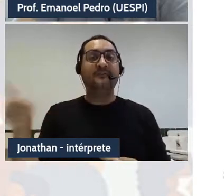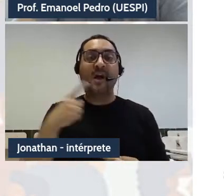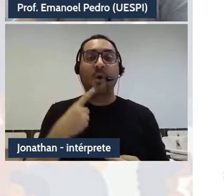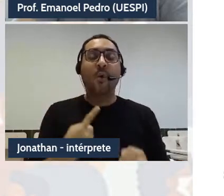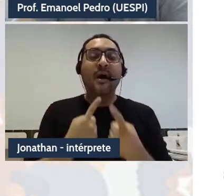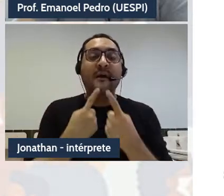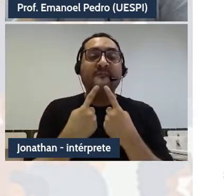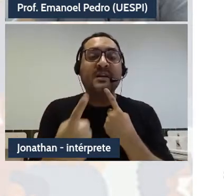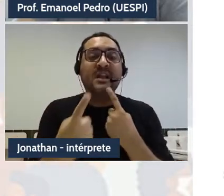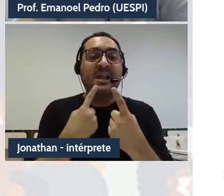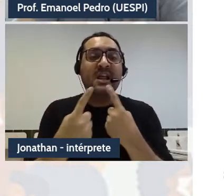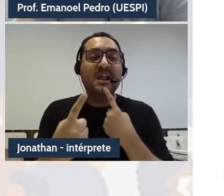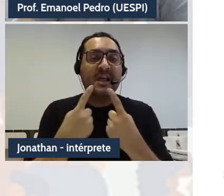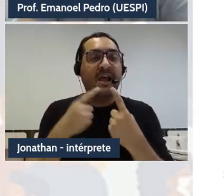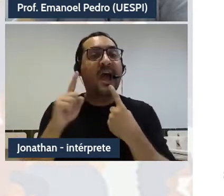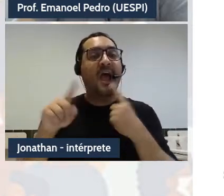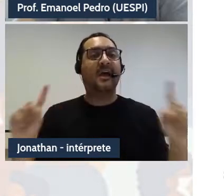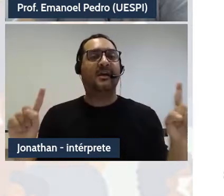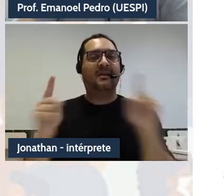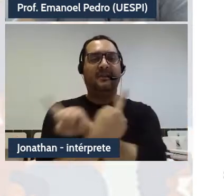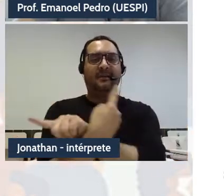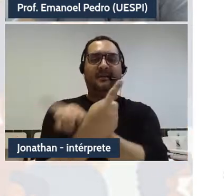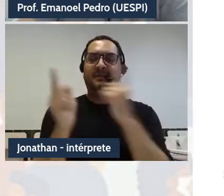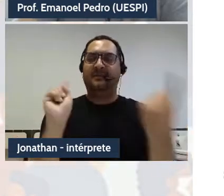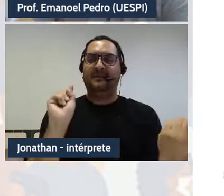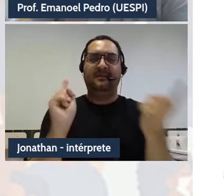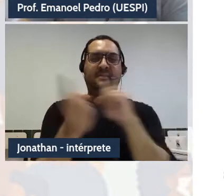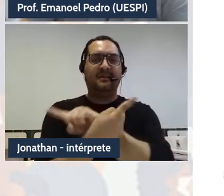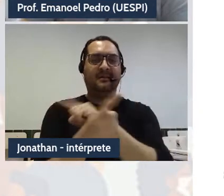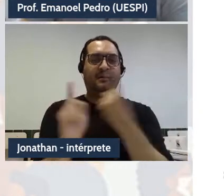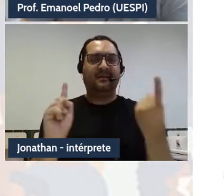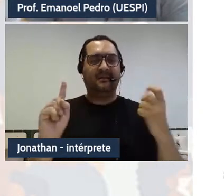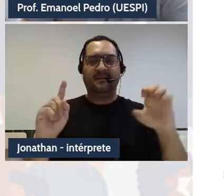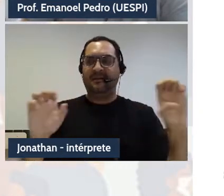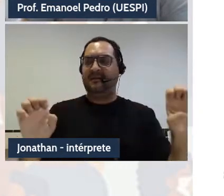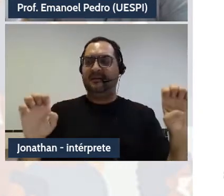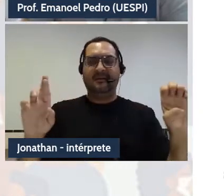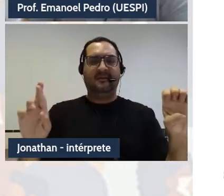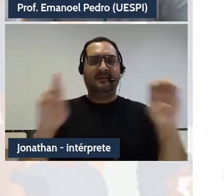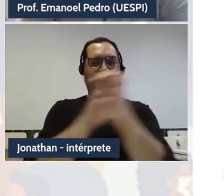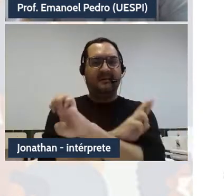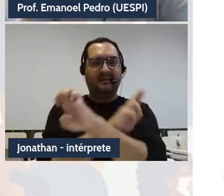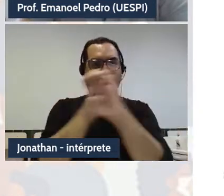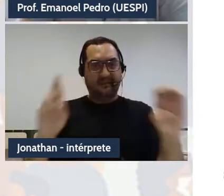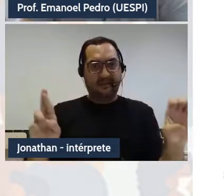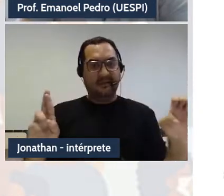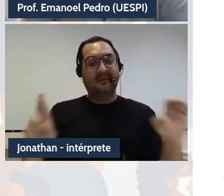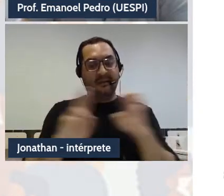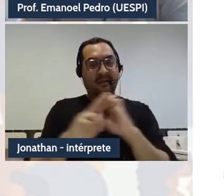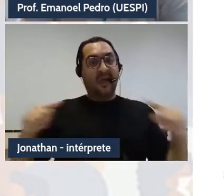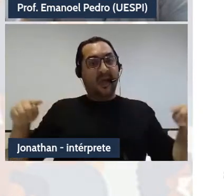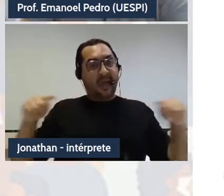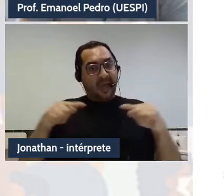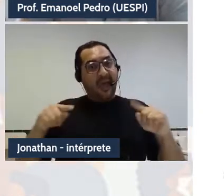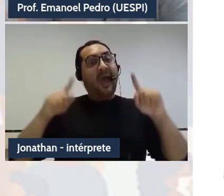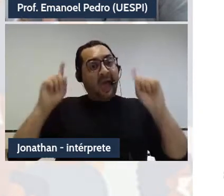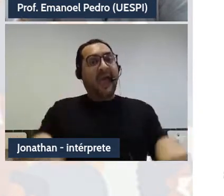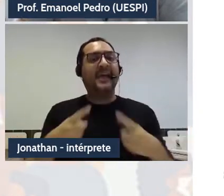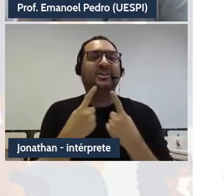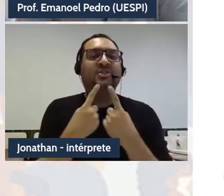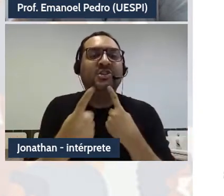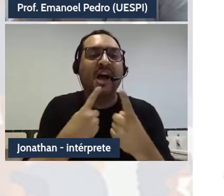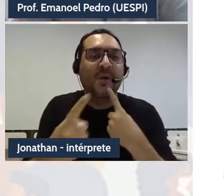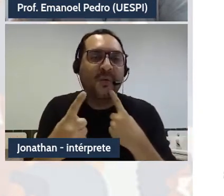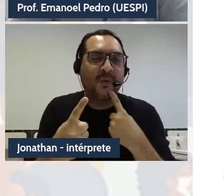reversibilidade ou reciprocidade da comunicação, é a condição da linguagem do homem. As abelhas,